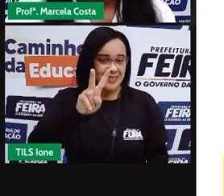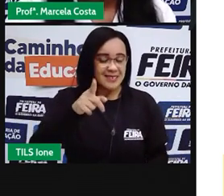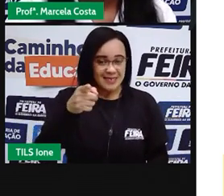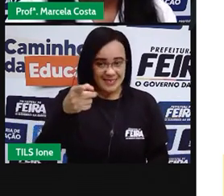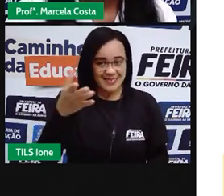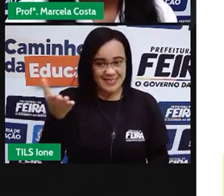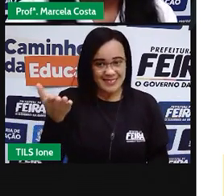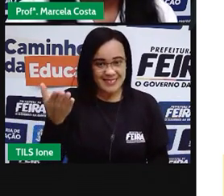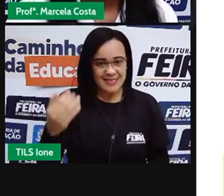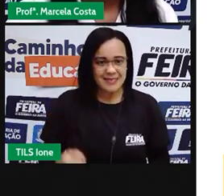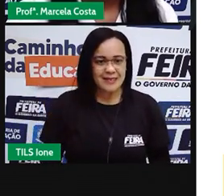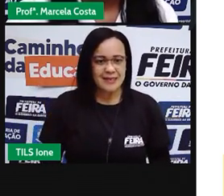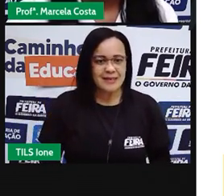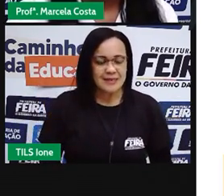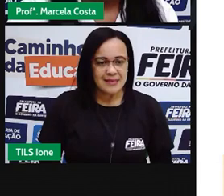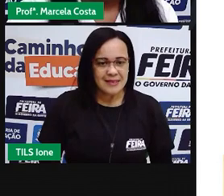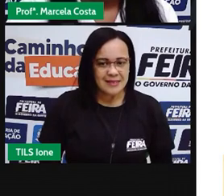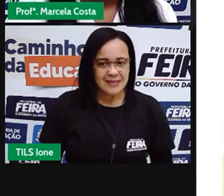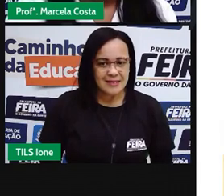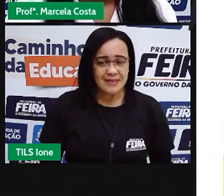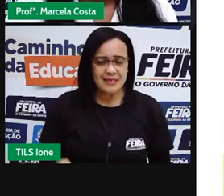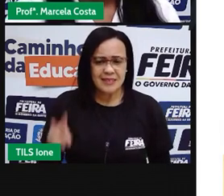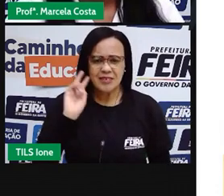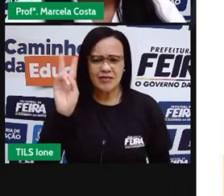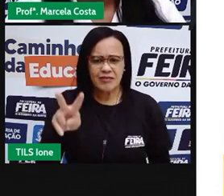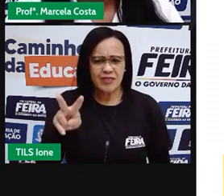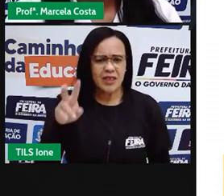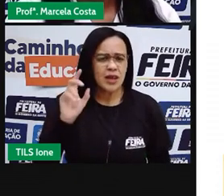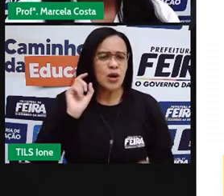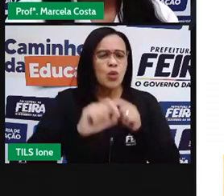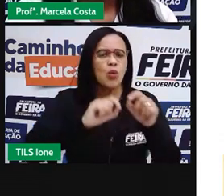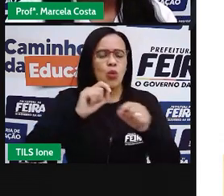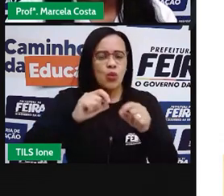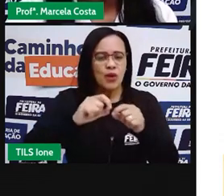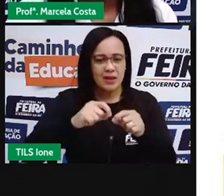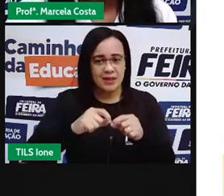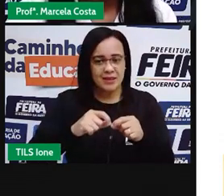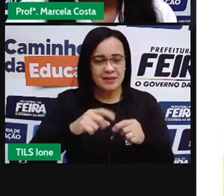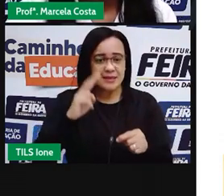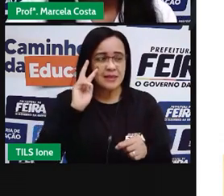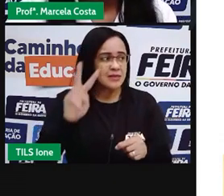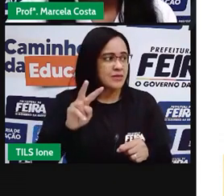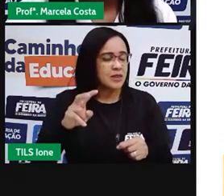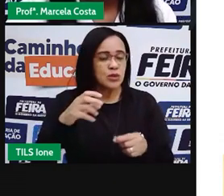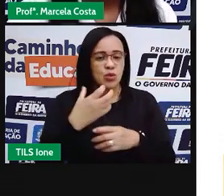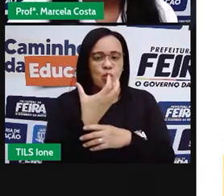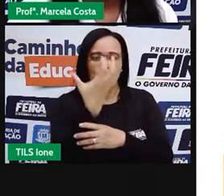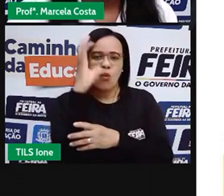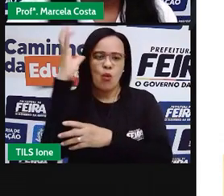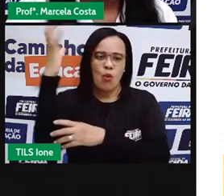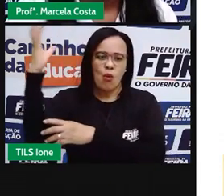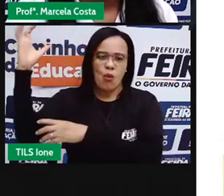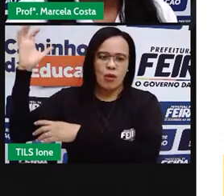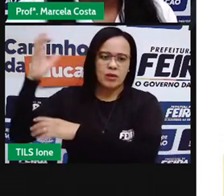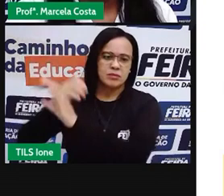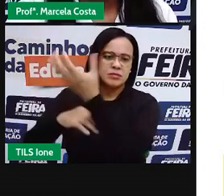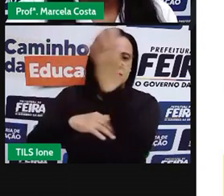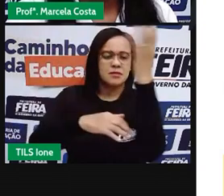Ao longo da Avenida a gente vê um canteiro com diversos árvores e também